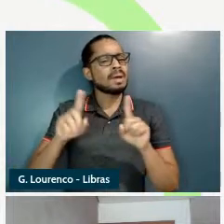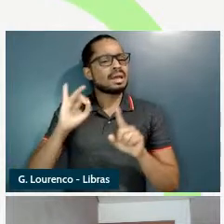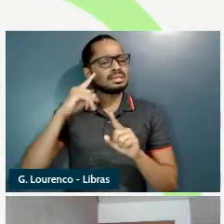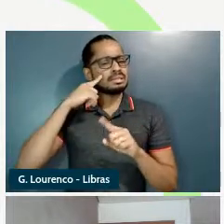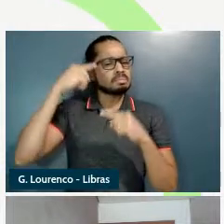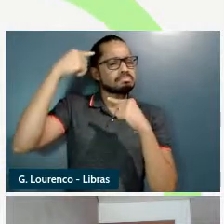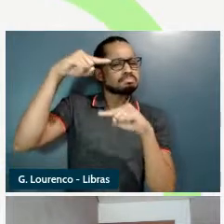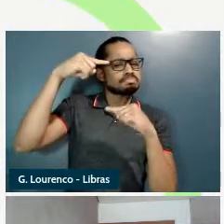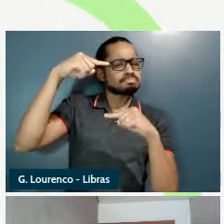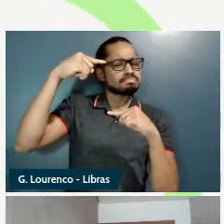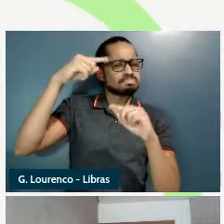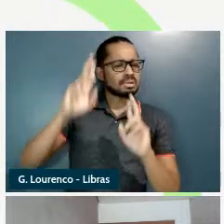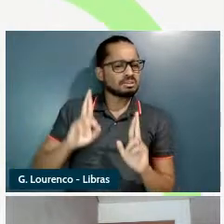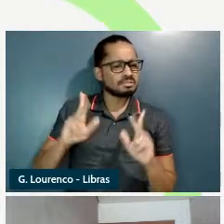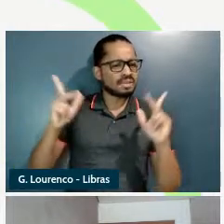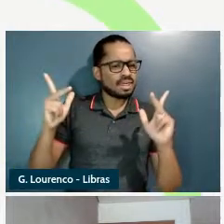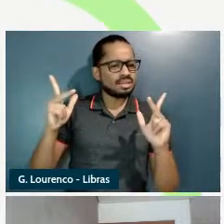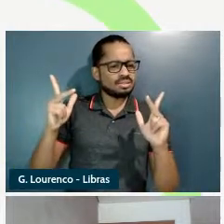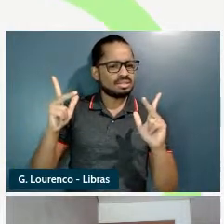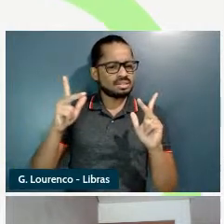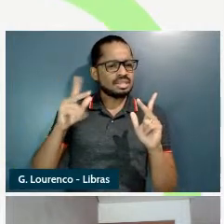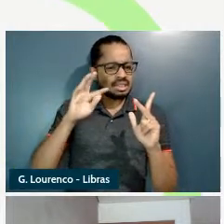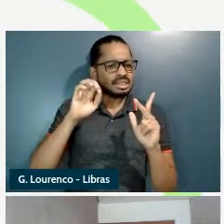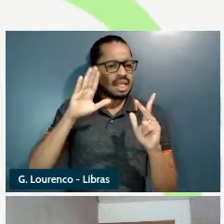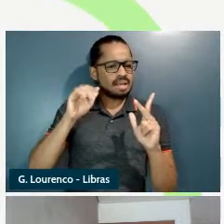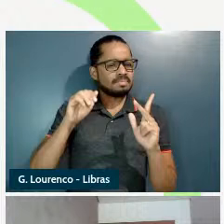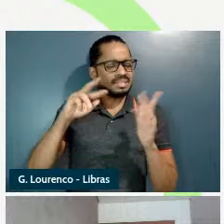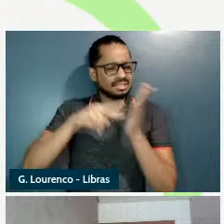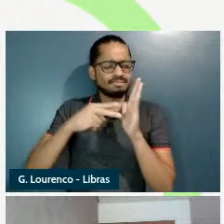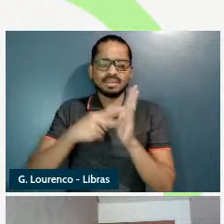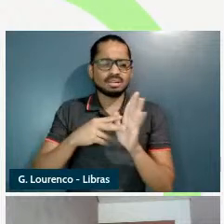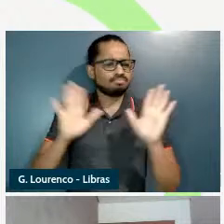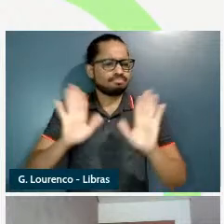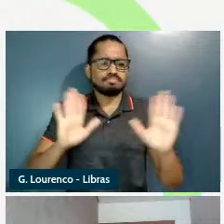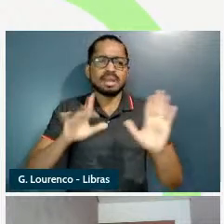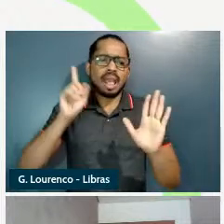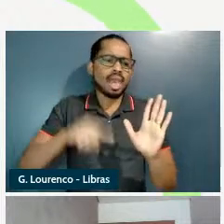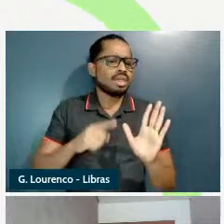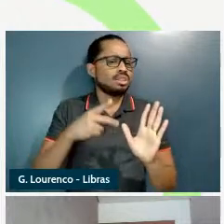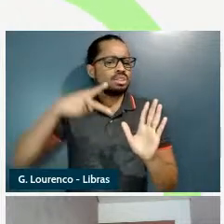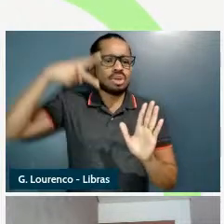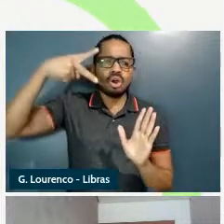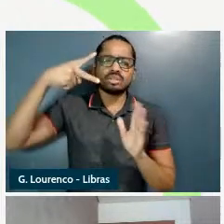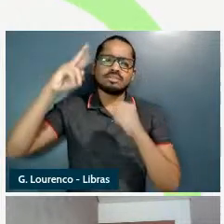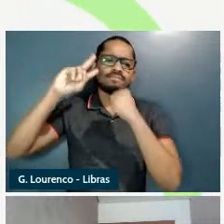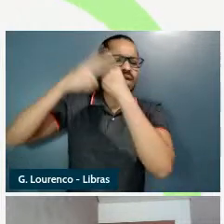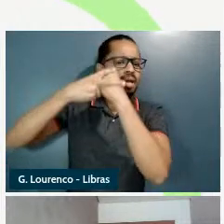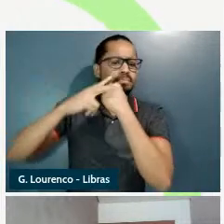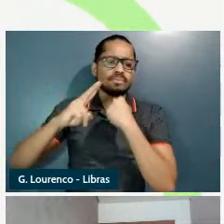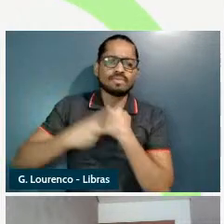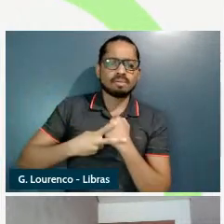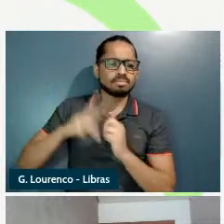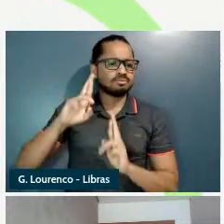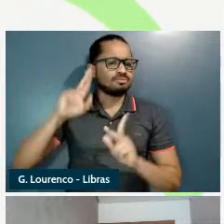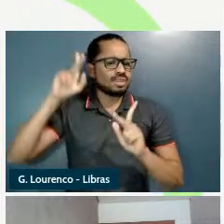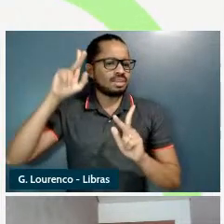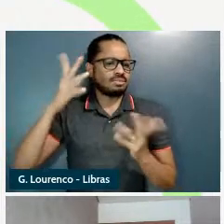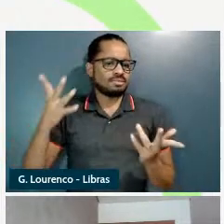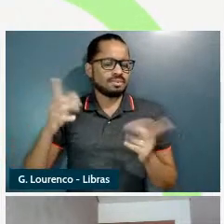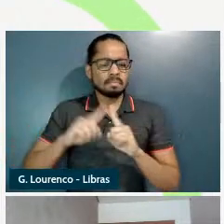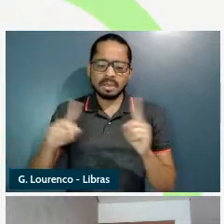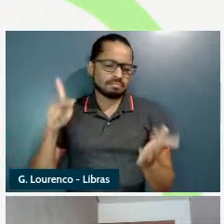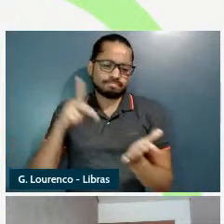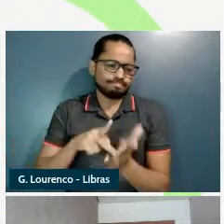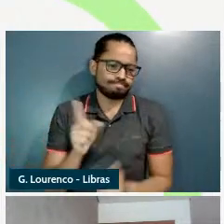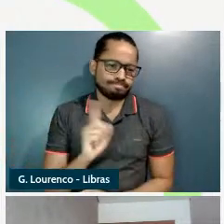os verbos são dois itens lexicais diferentes são uma espécie de polissemia o que não é verdadeiro porque armazenar nas